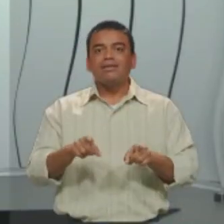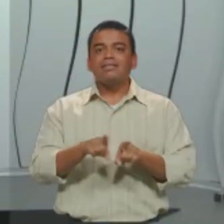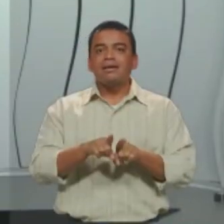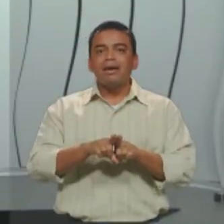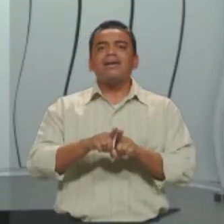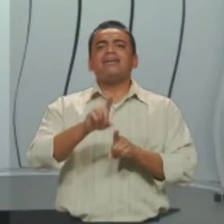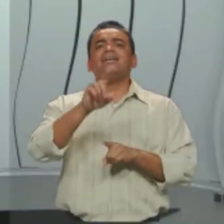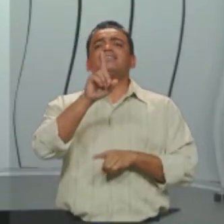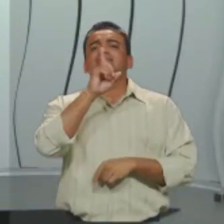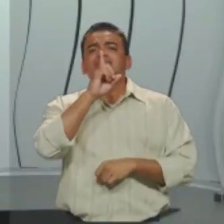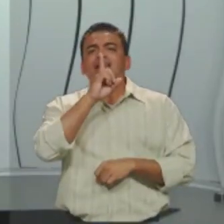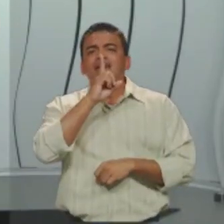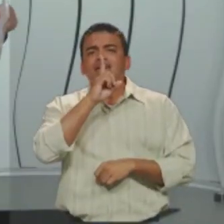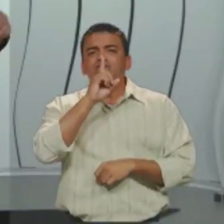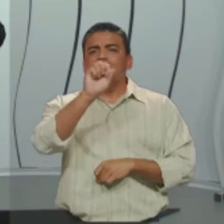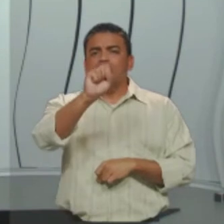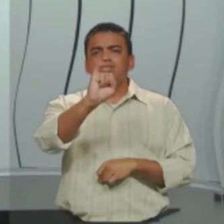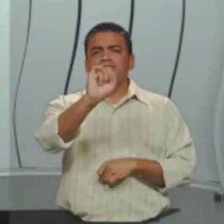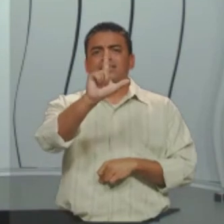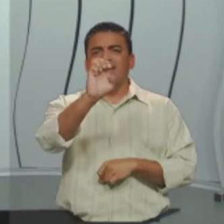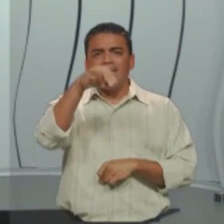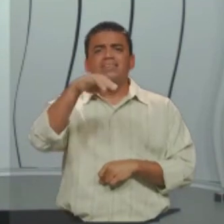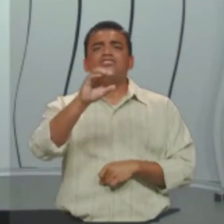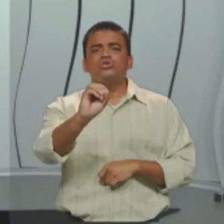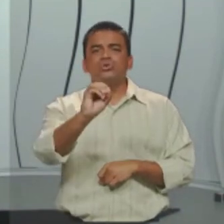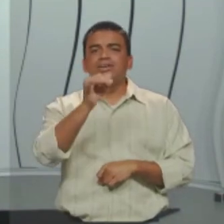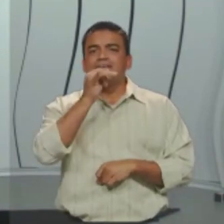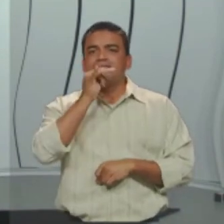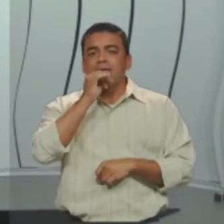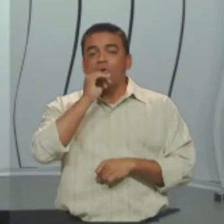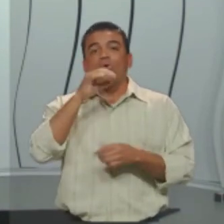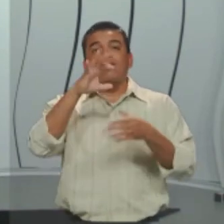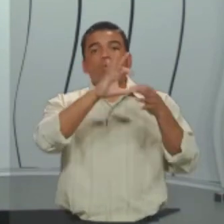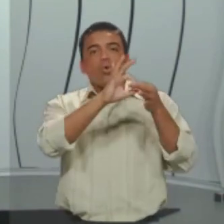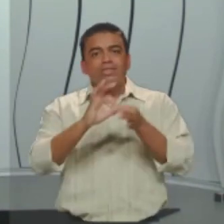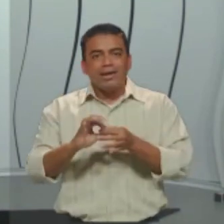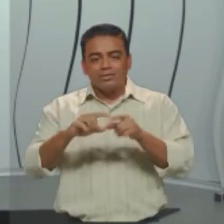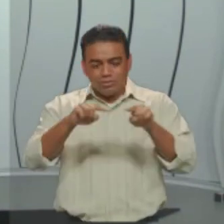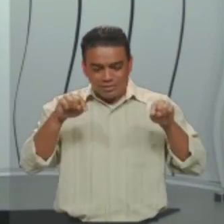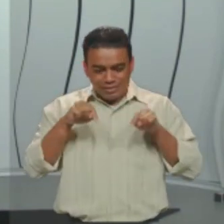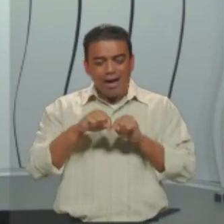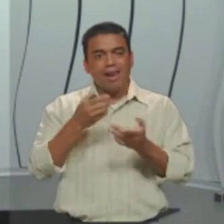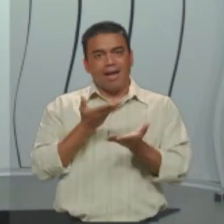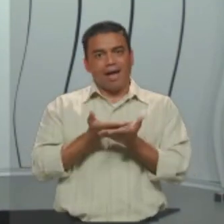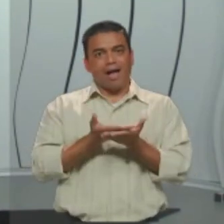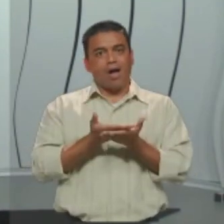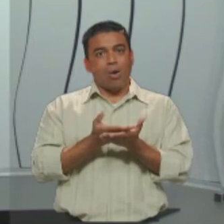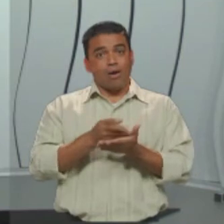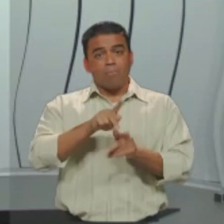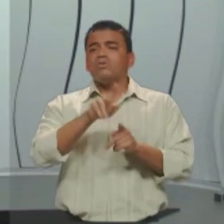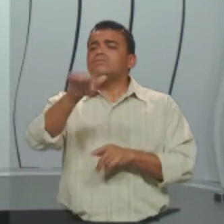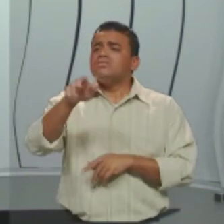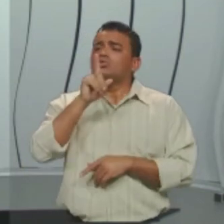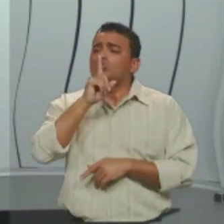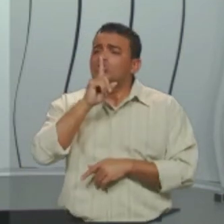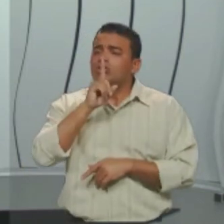é uma frase? Sim. No contexto de sala de aula, se o seu professor pede silêncio, você entende a